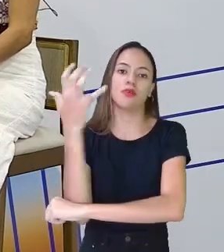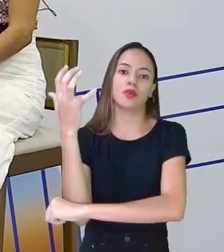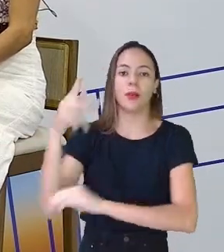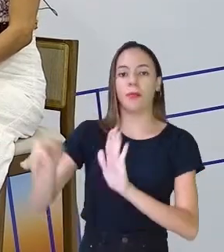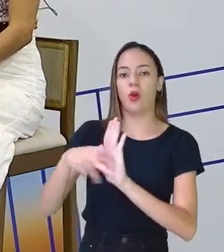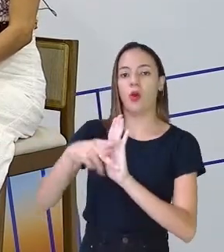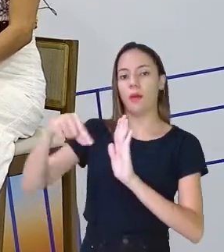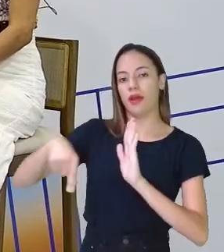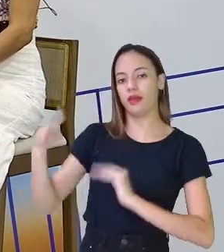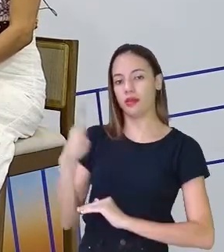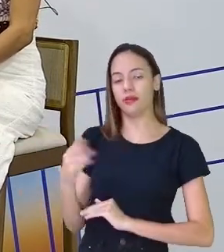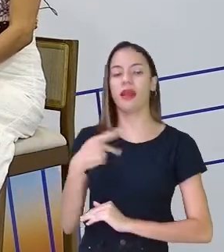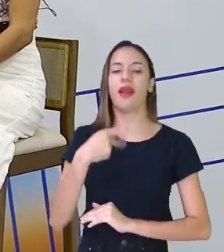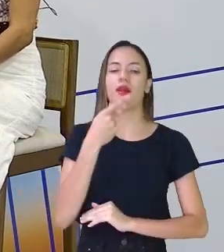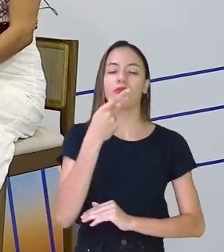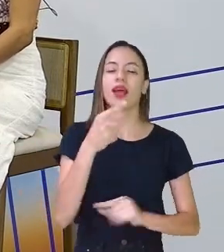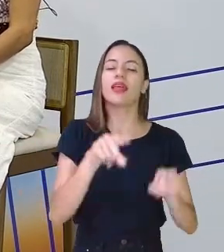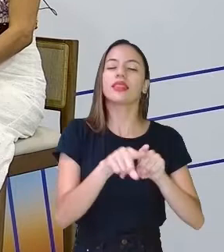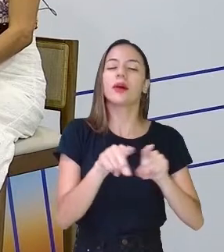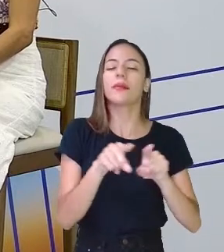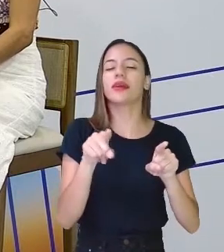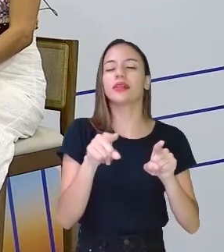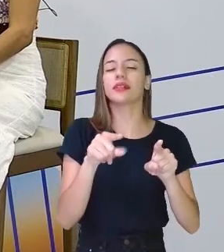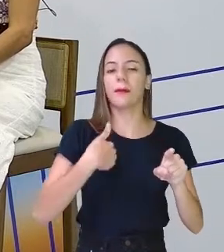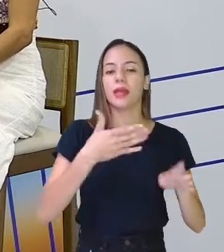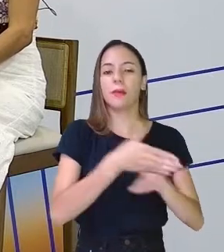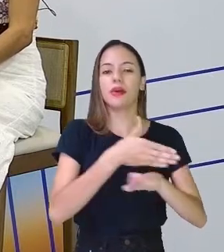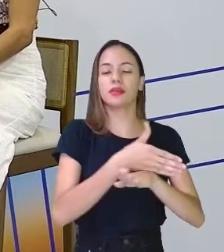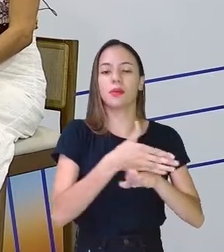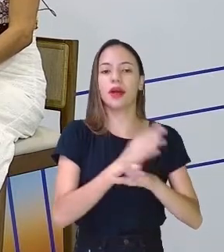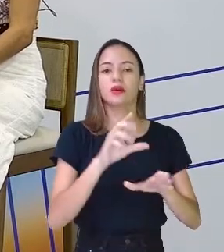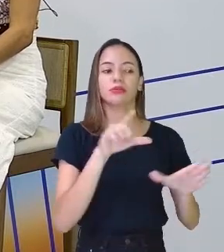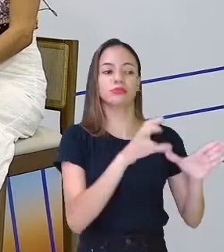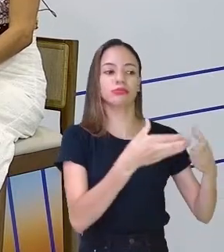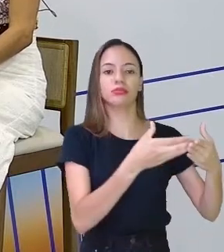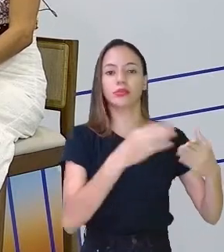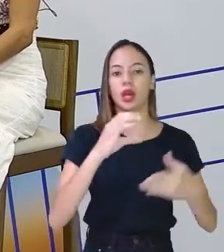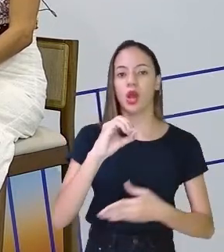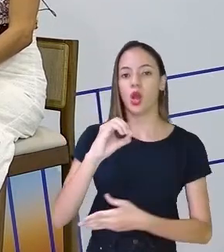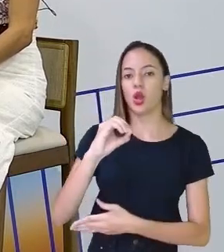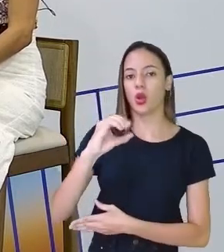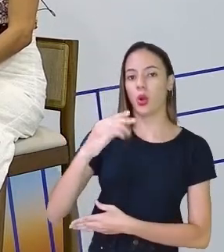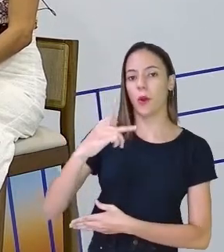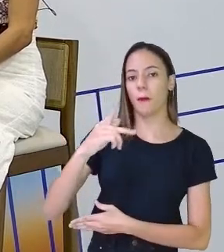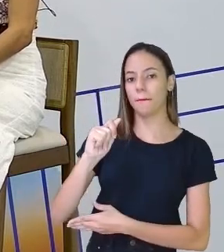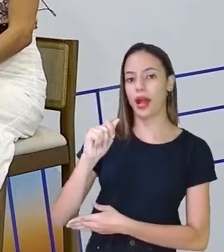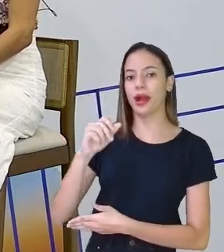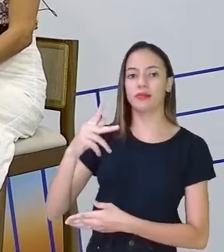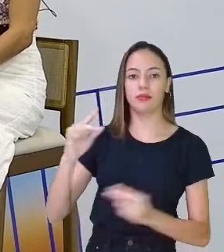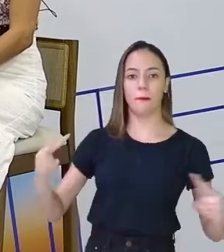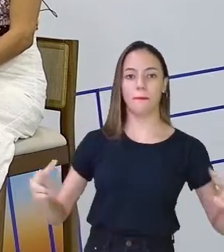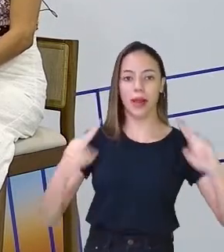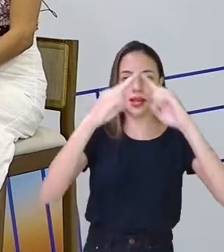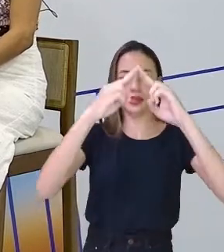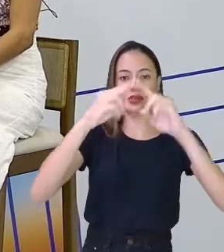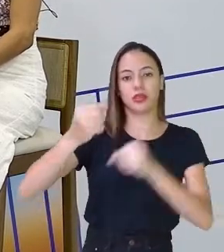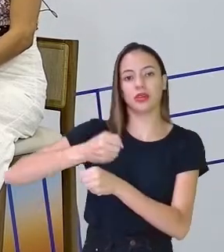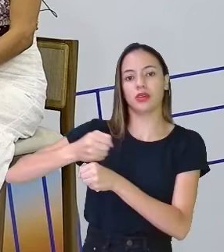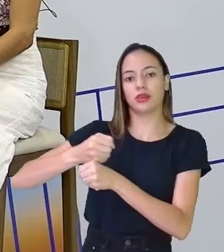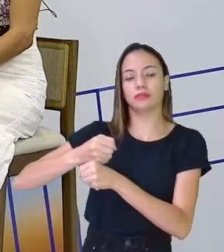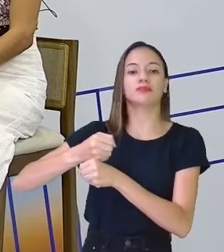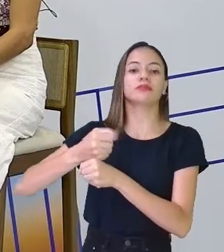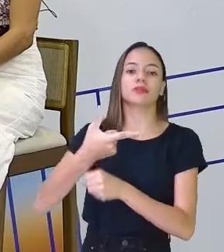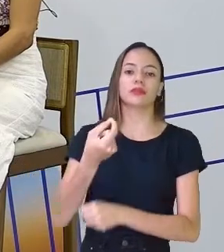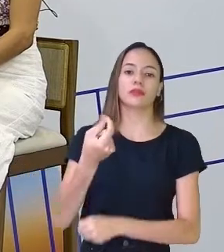isso na minha participação lá na Copa Paris, que foi o último acordo do clima. Em 2016, eu